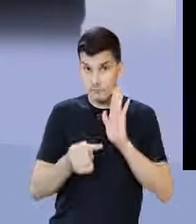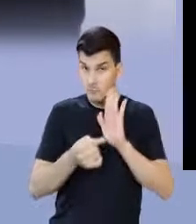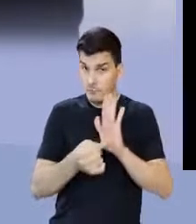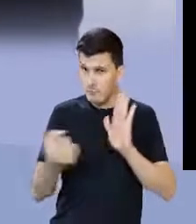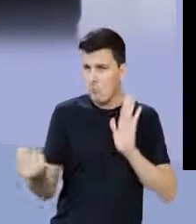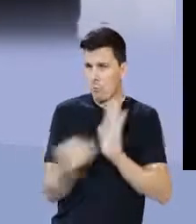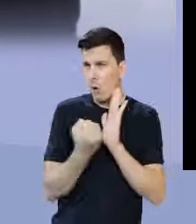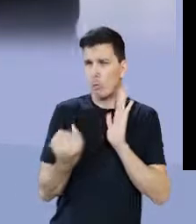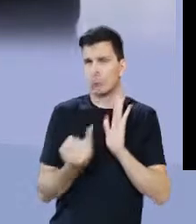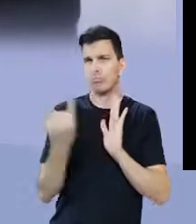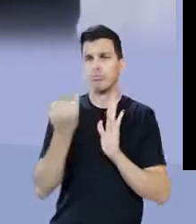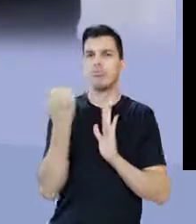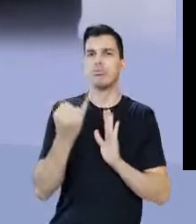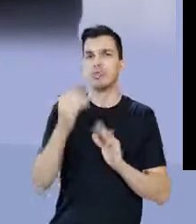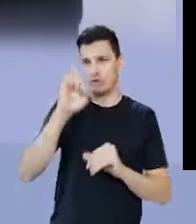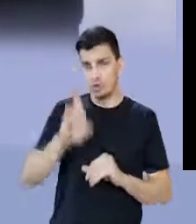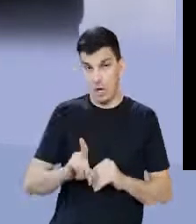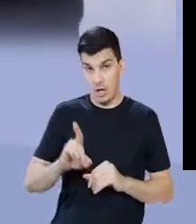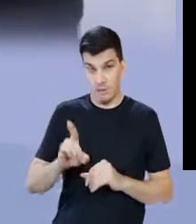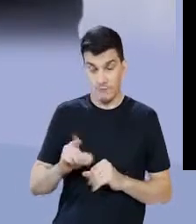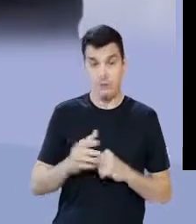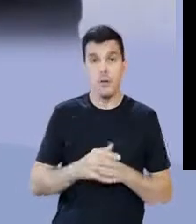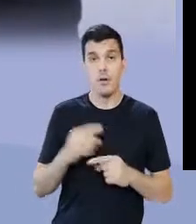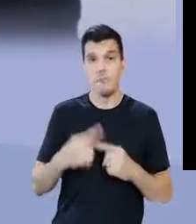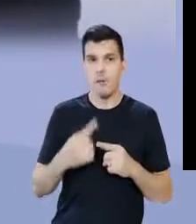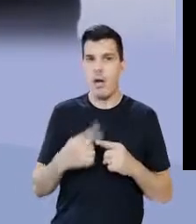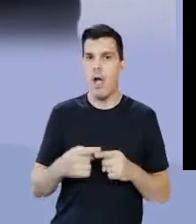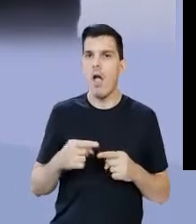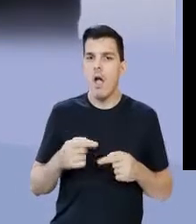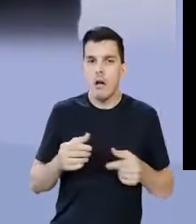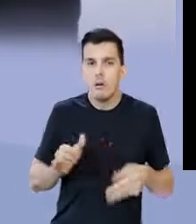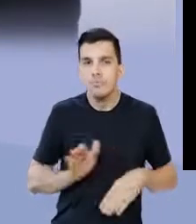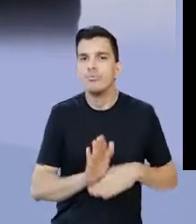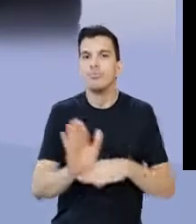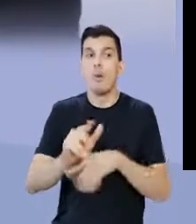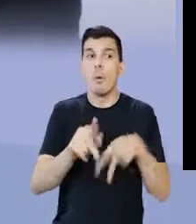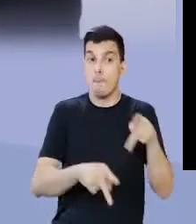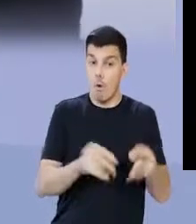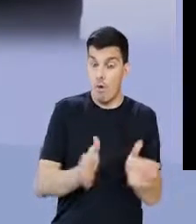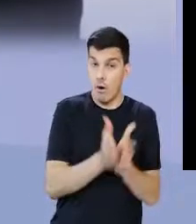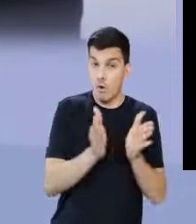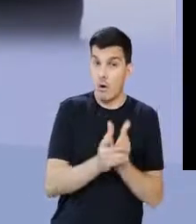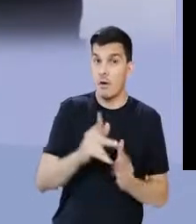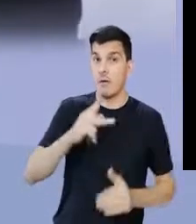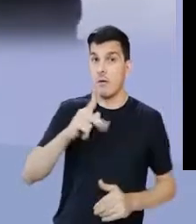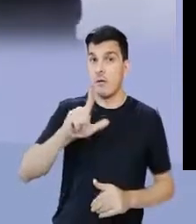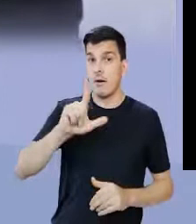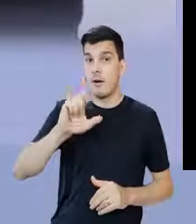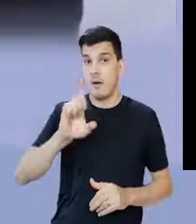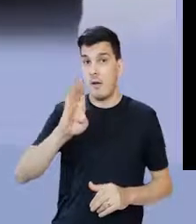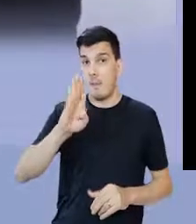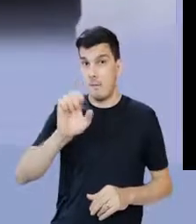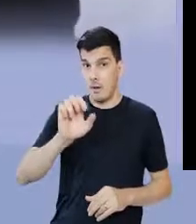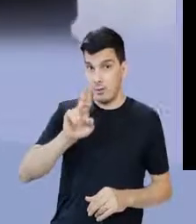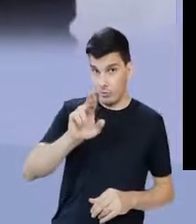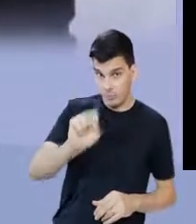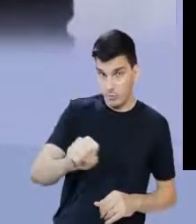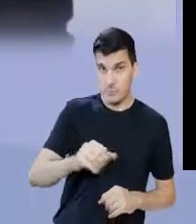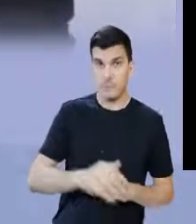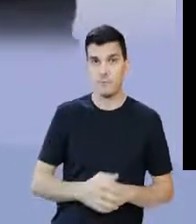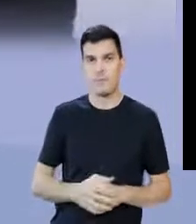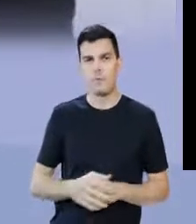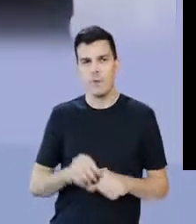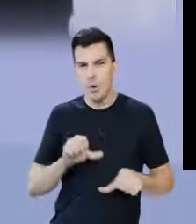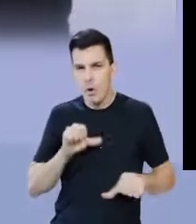referida lei, foi um marco na luta por direitos, Roma Antiga, pois possibilitou que os plebeus, olha só, além das